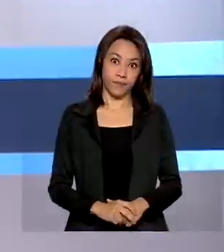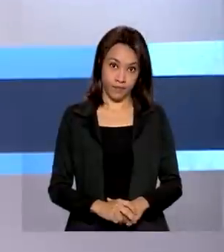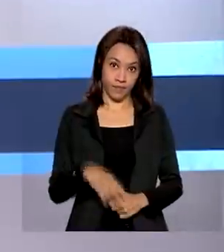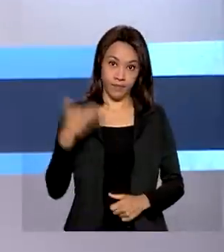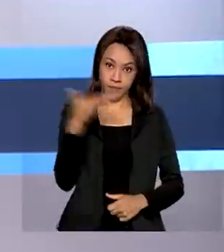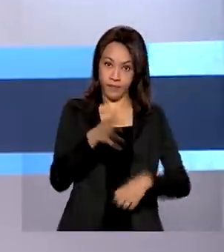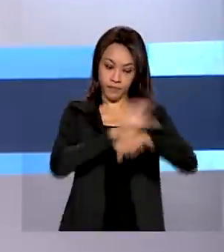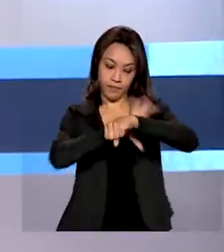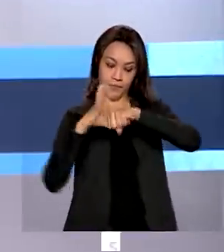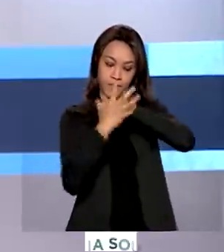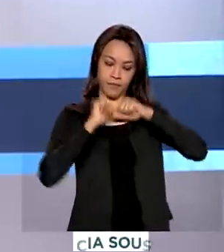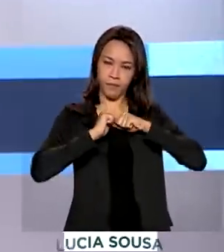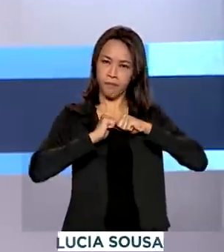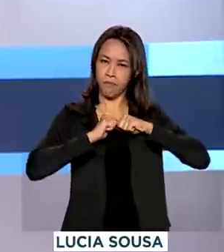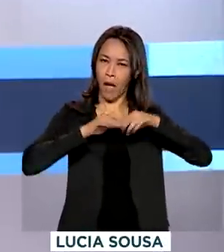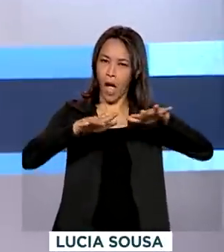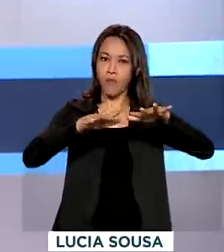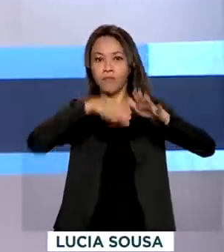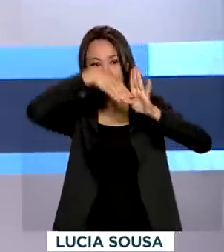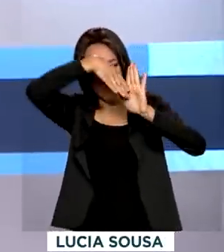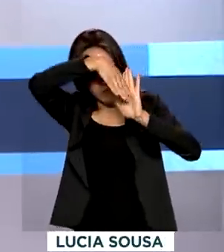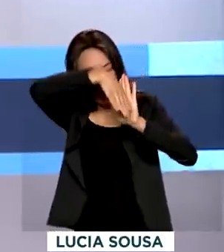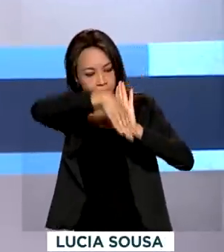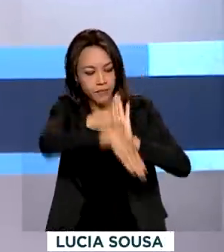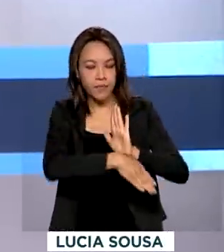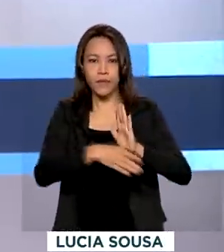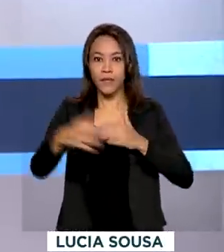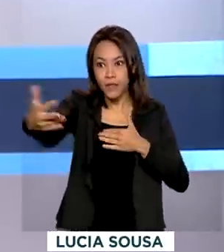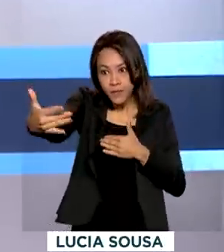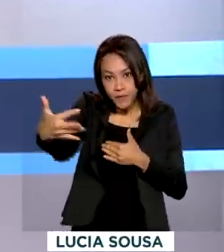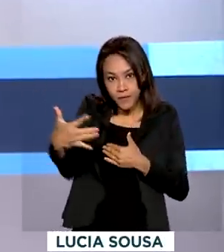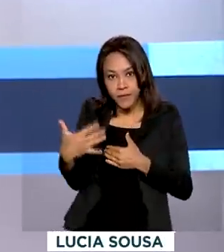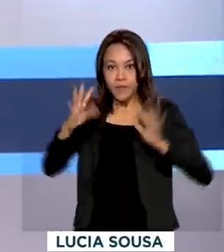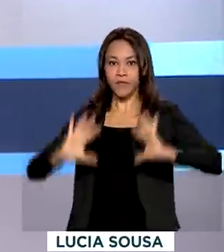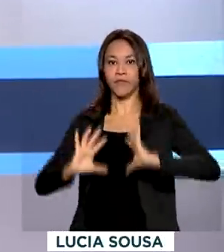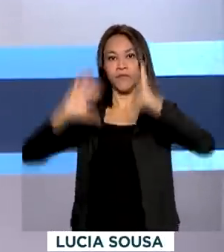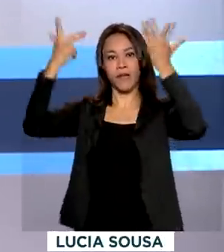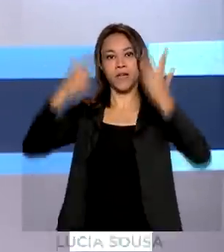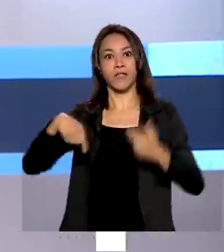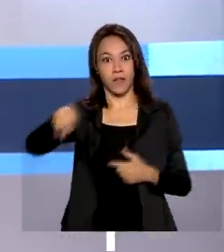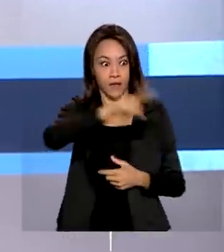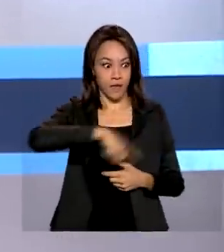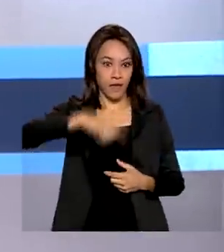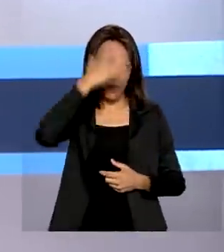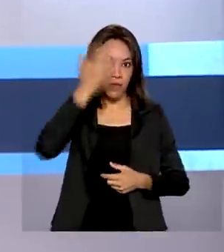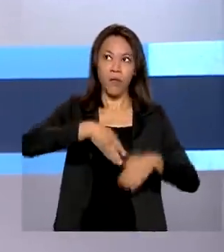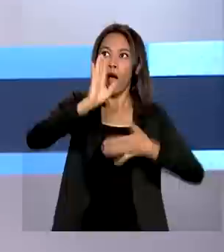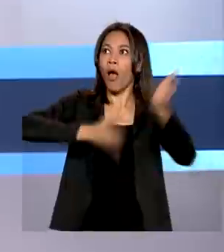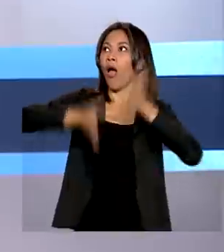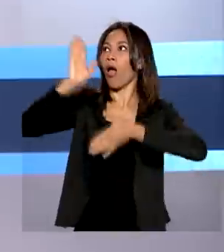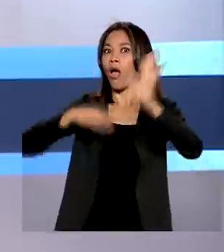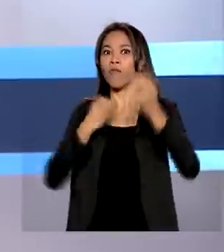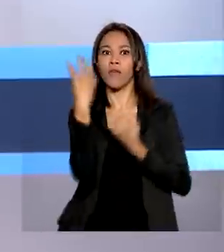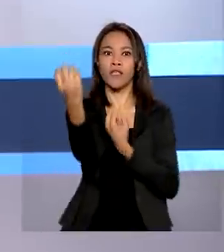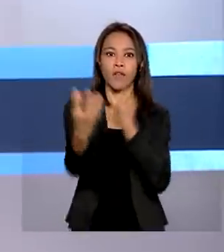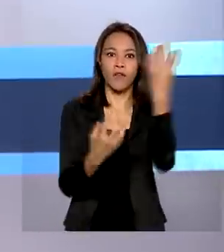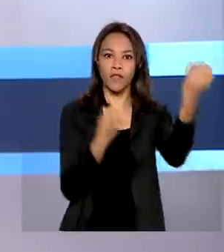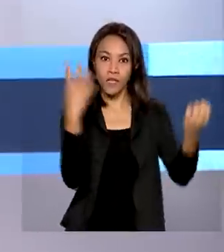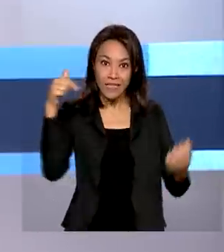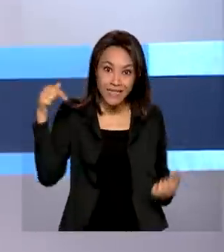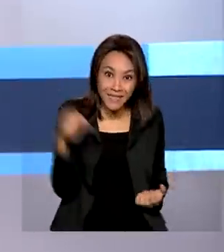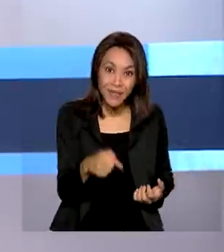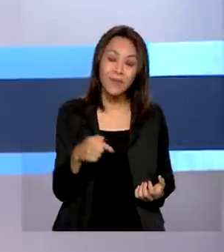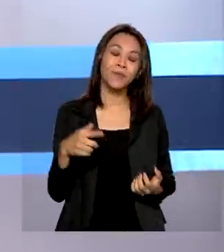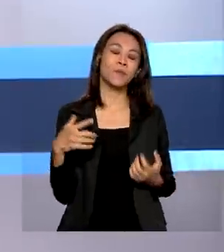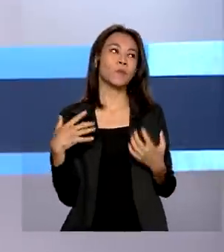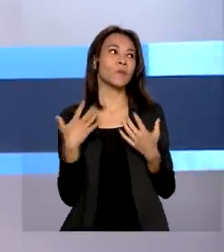pandemia em declínio e as festas de fim de ano chegando, os brasileiros voltaram a viajar. O resultado é que também aumenta o